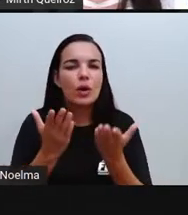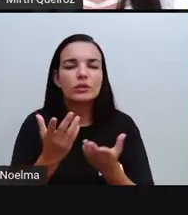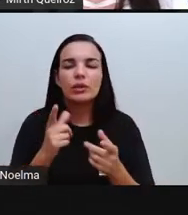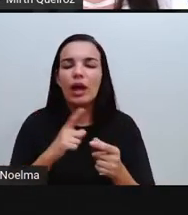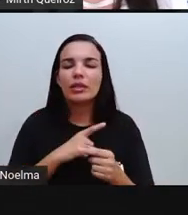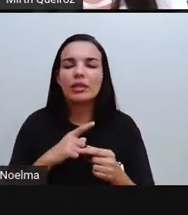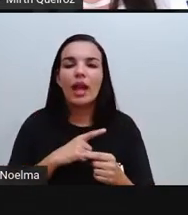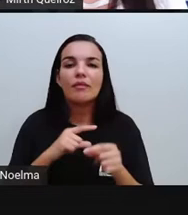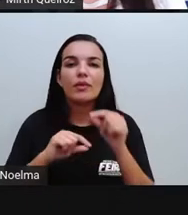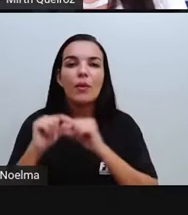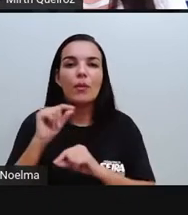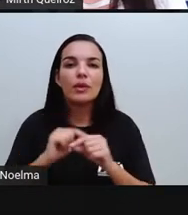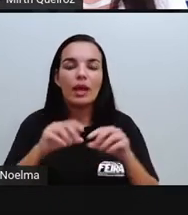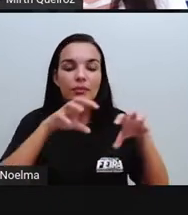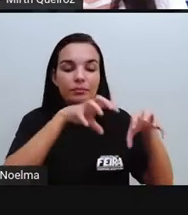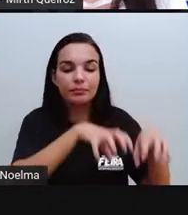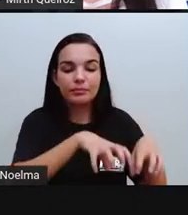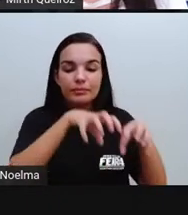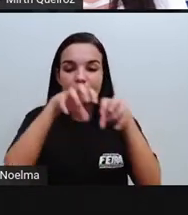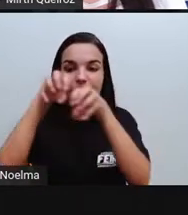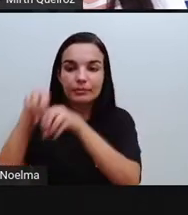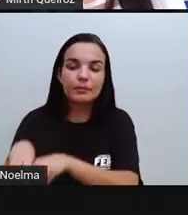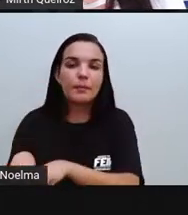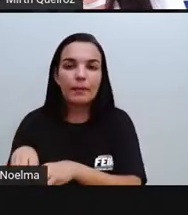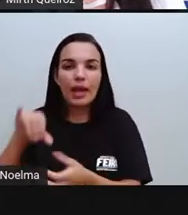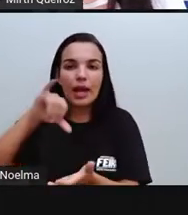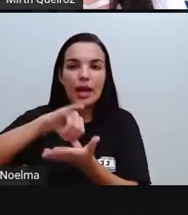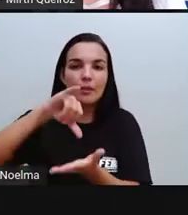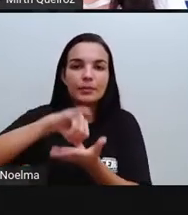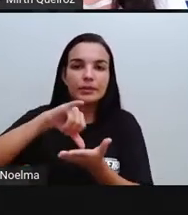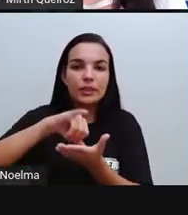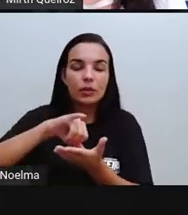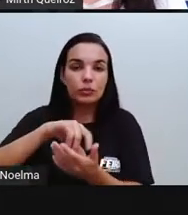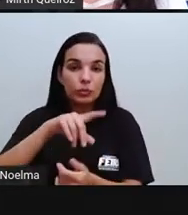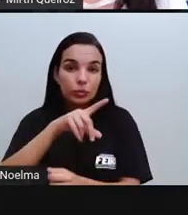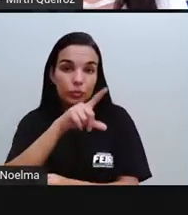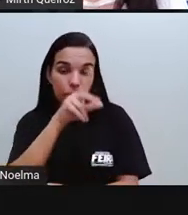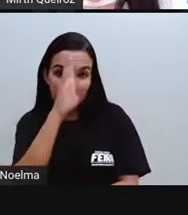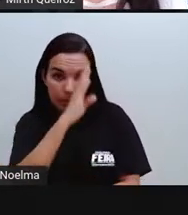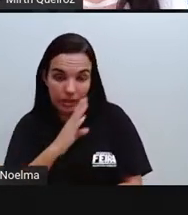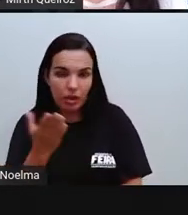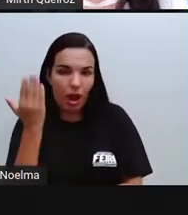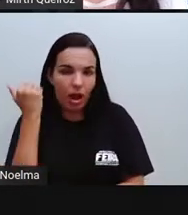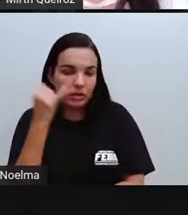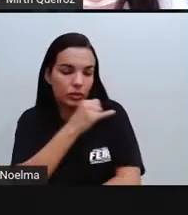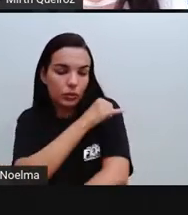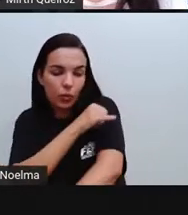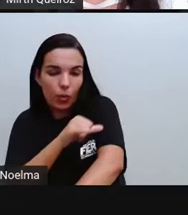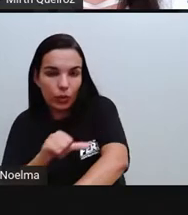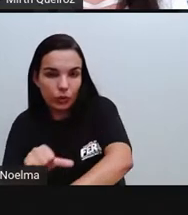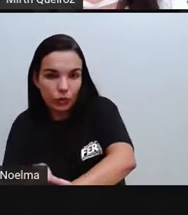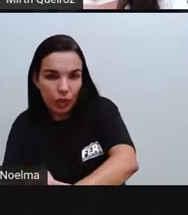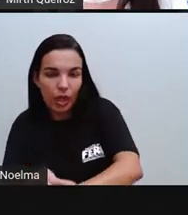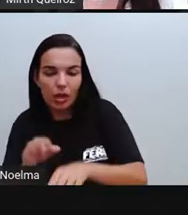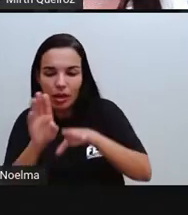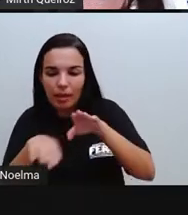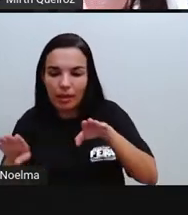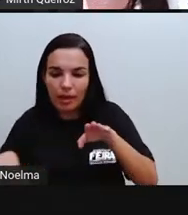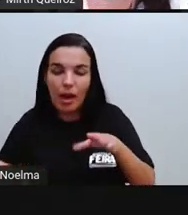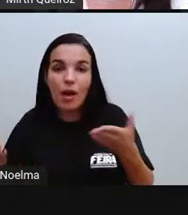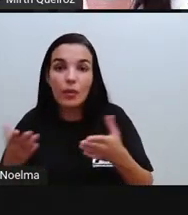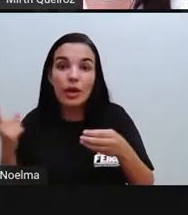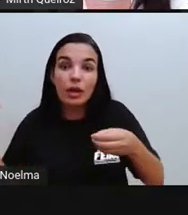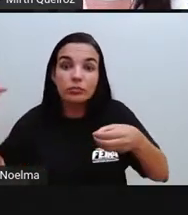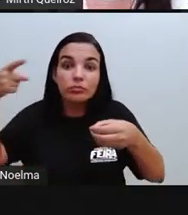a retirada da capital do Brasil, que antes ficava em região litorânea, para o